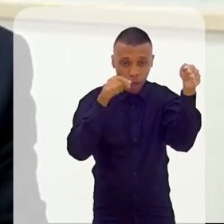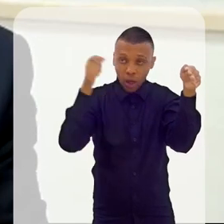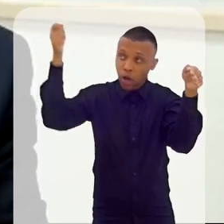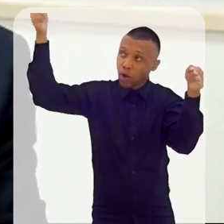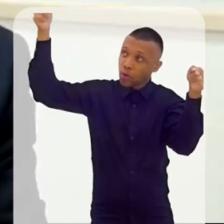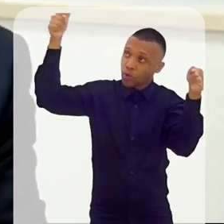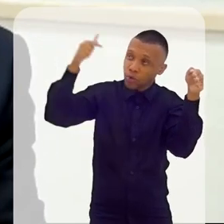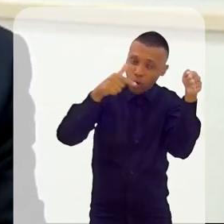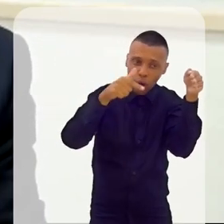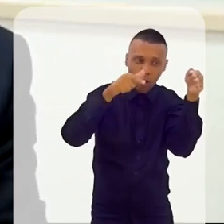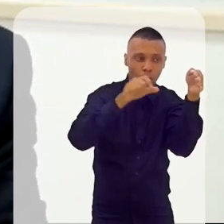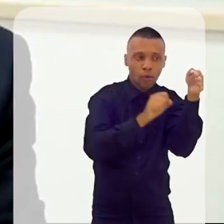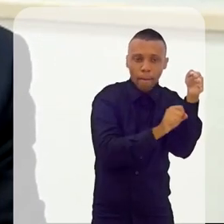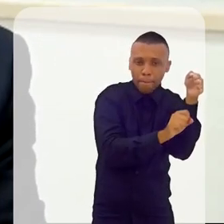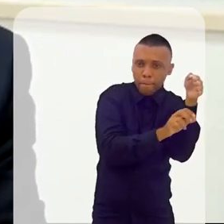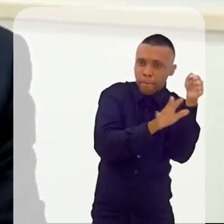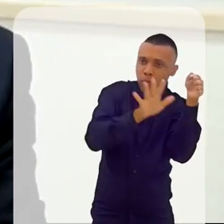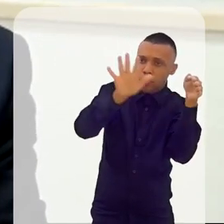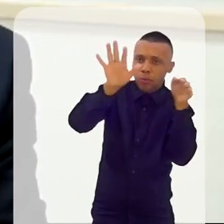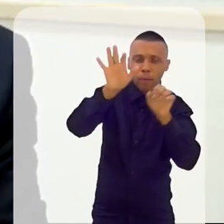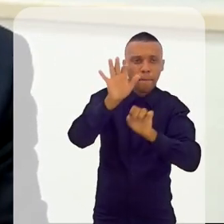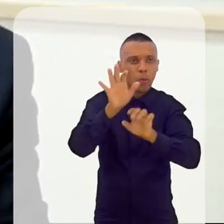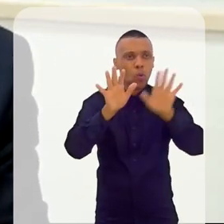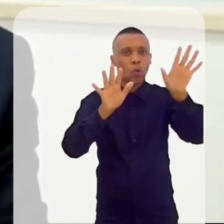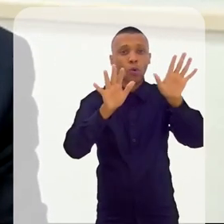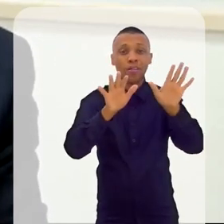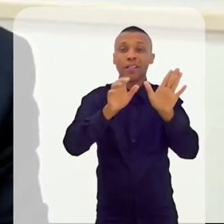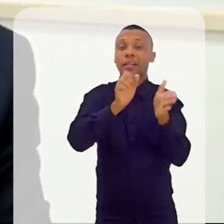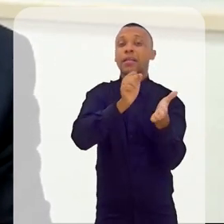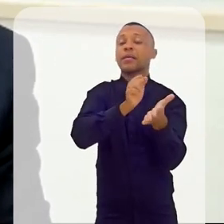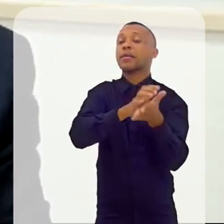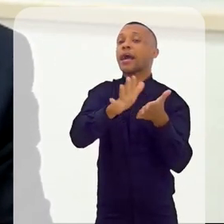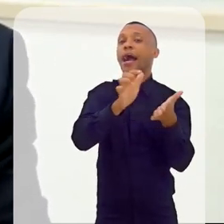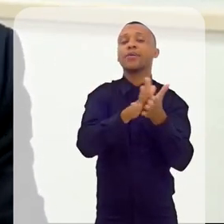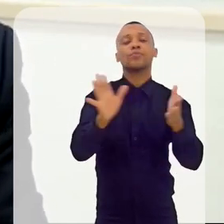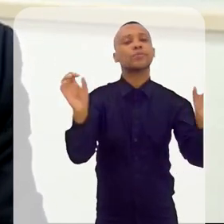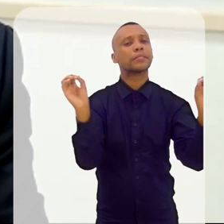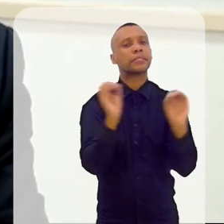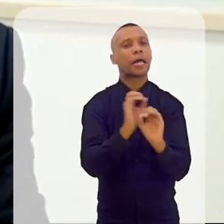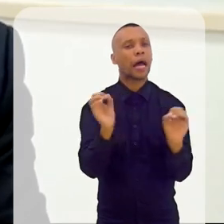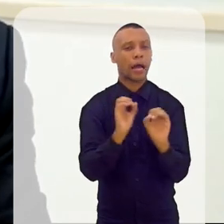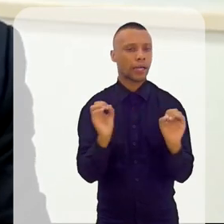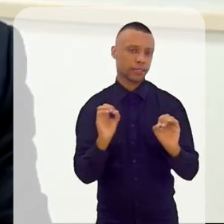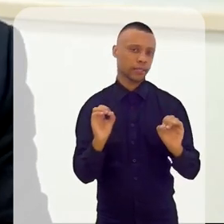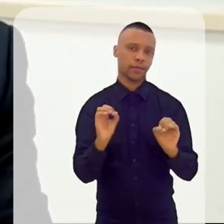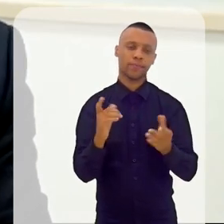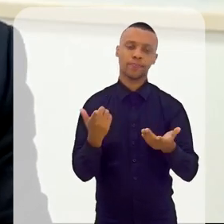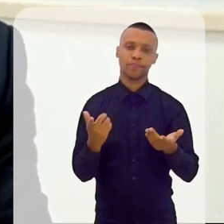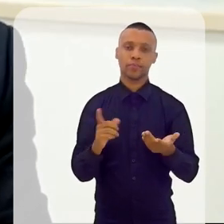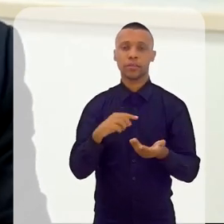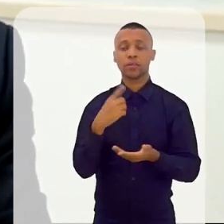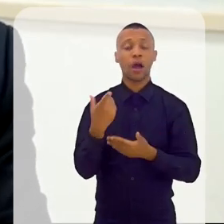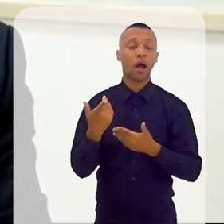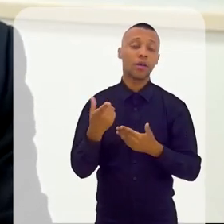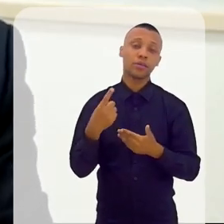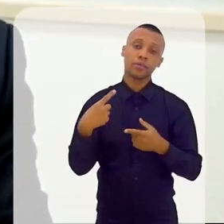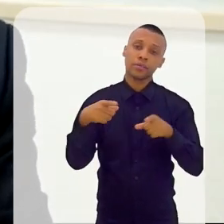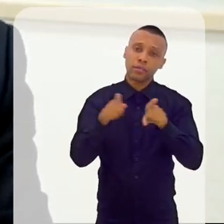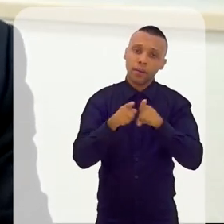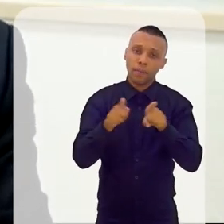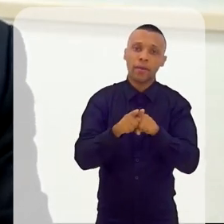ambiente e a gente tem a oportunidade de não precisar nenhum gasto. Independente disso, nós colocamos...